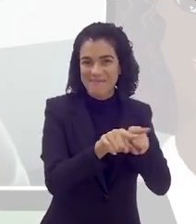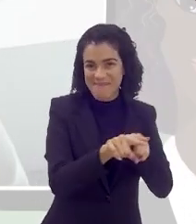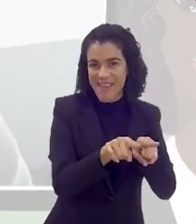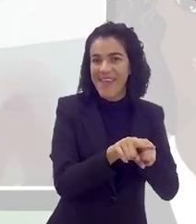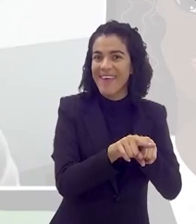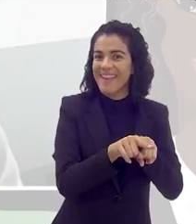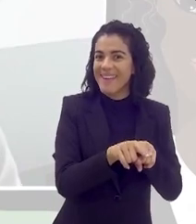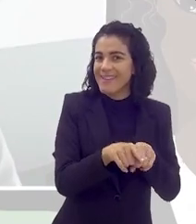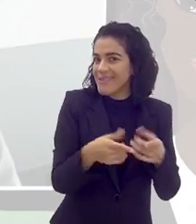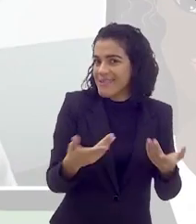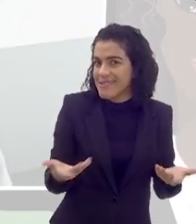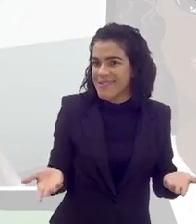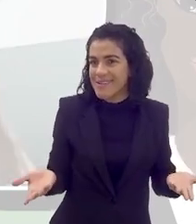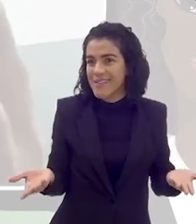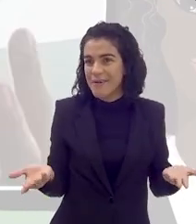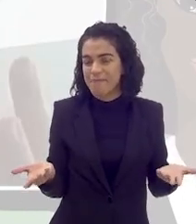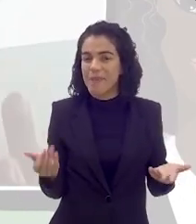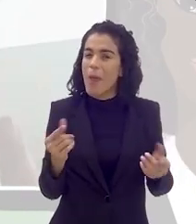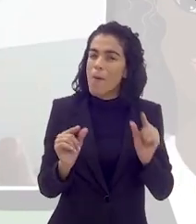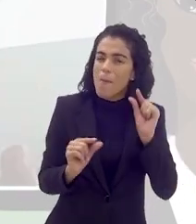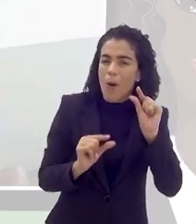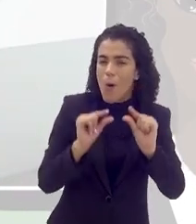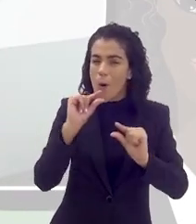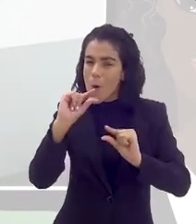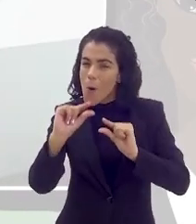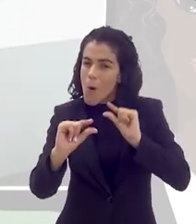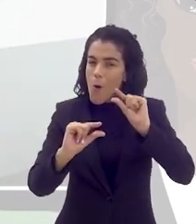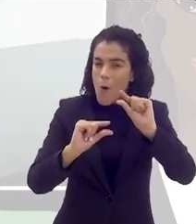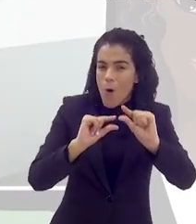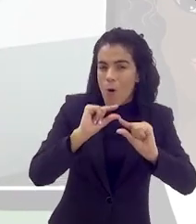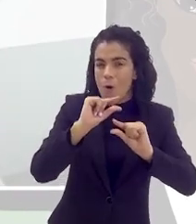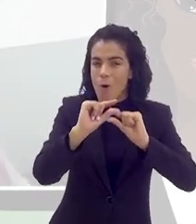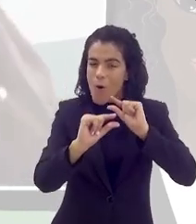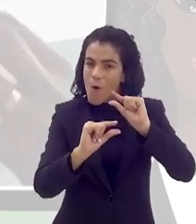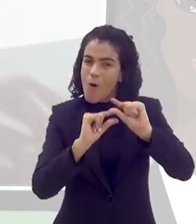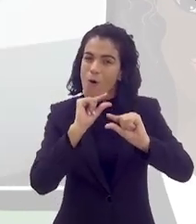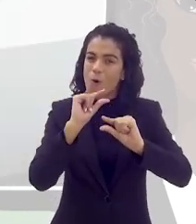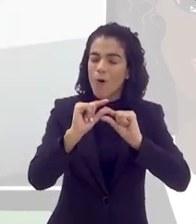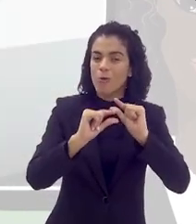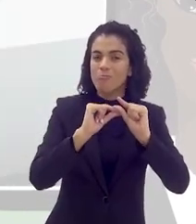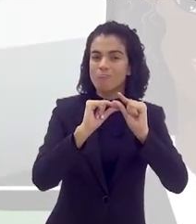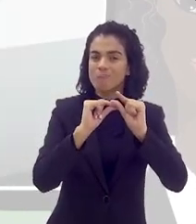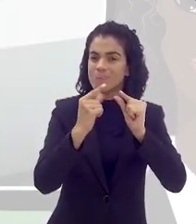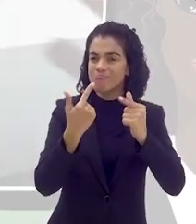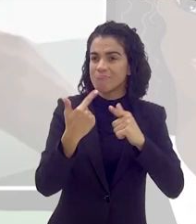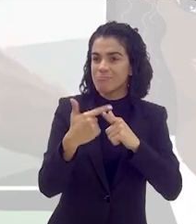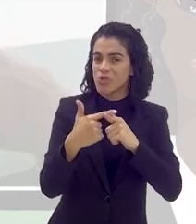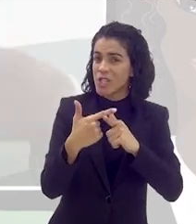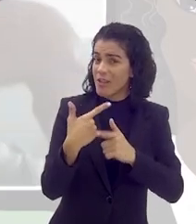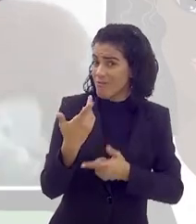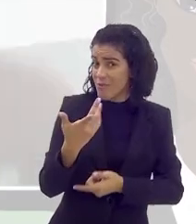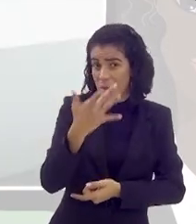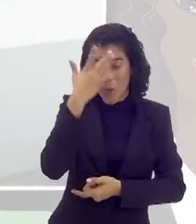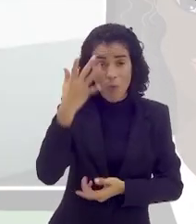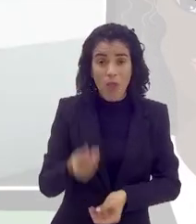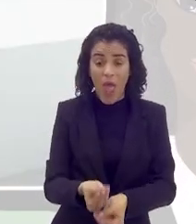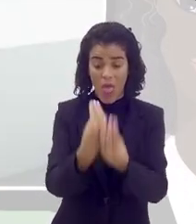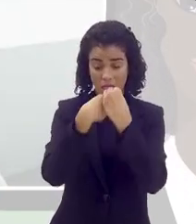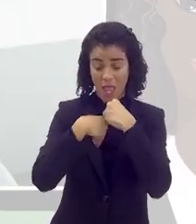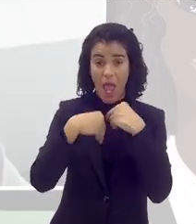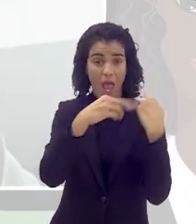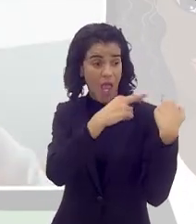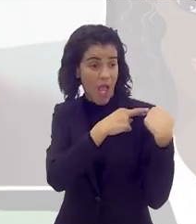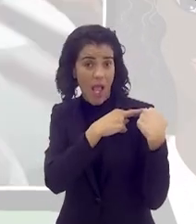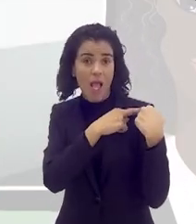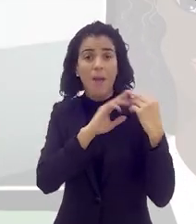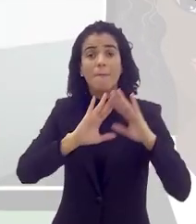brinque também, sabe. É um pouco um desnudar também do que estão querendo botar aqui na mochila da